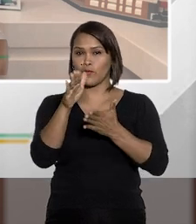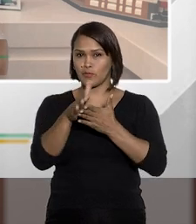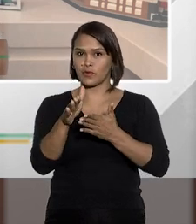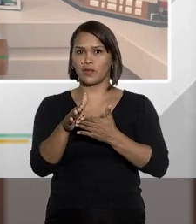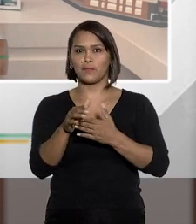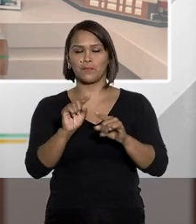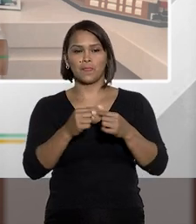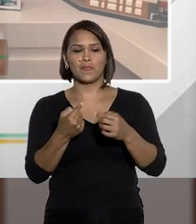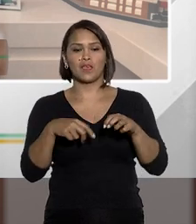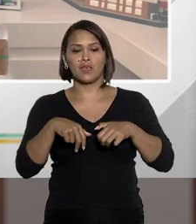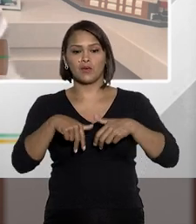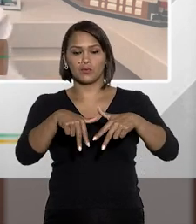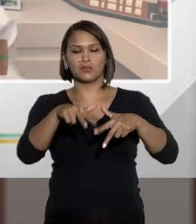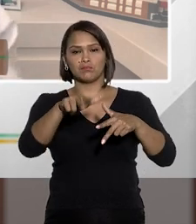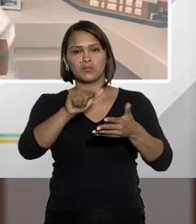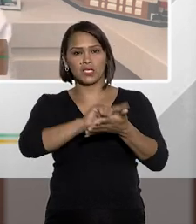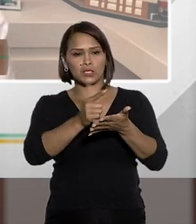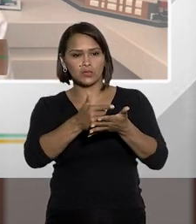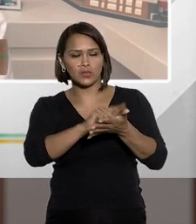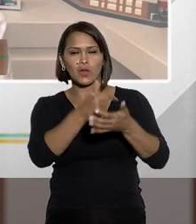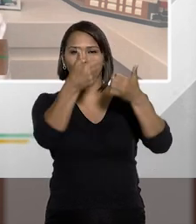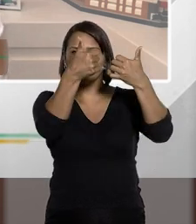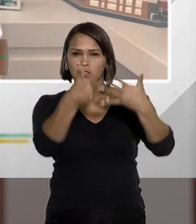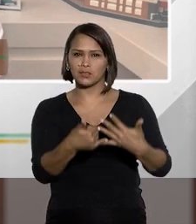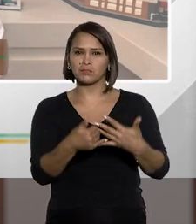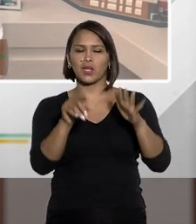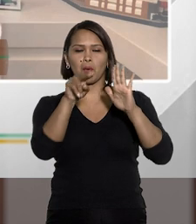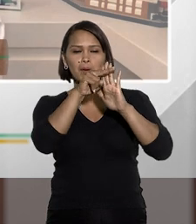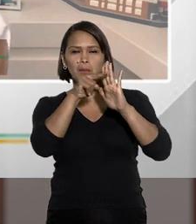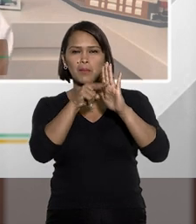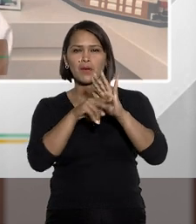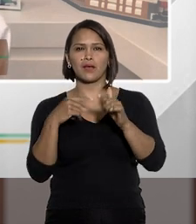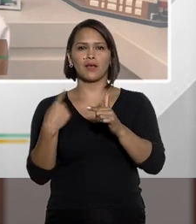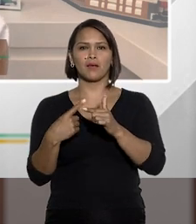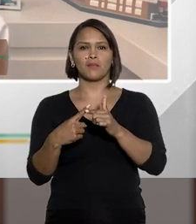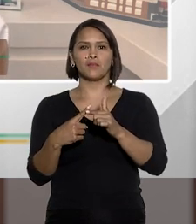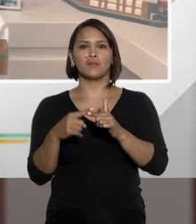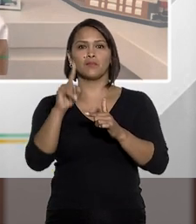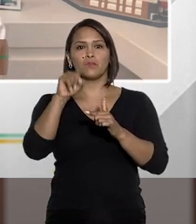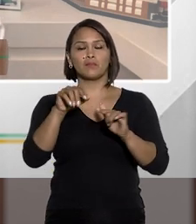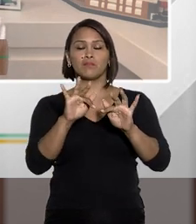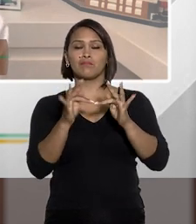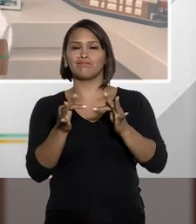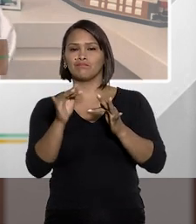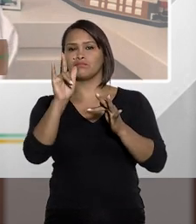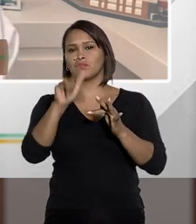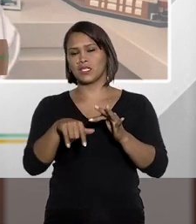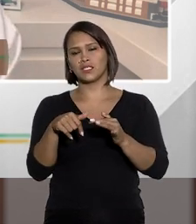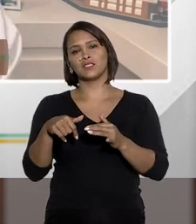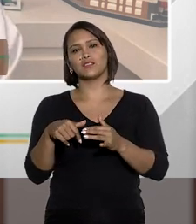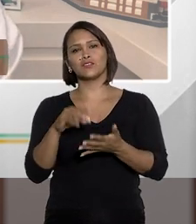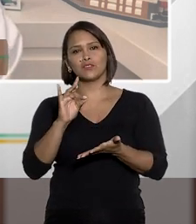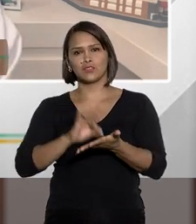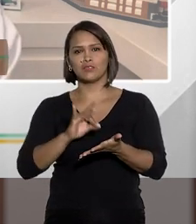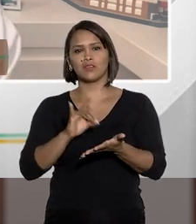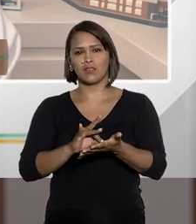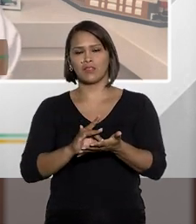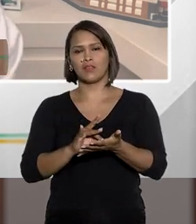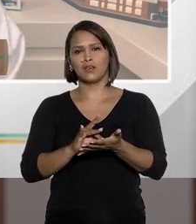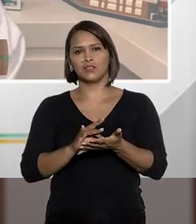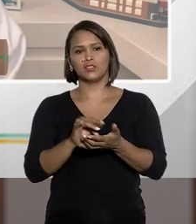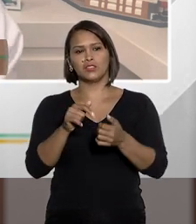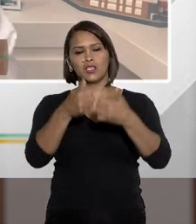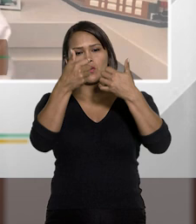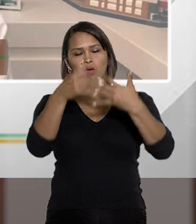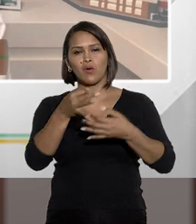de fuga. Eu coloco isso no livro, explico, falo sobre isso, Fátima, mas assim, para ser muito honesto,